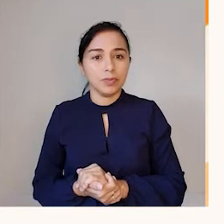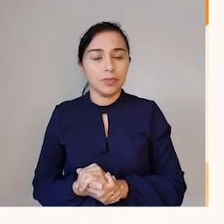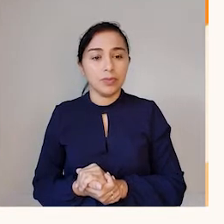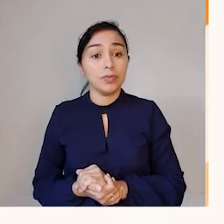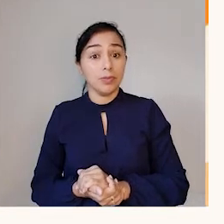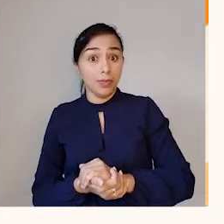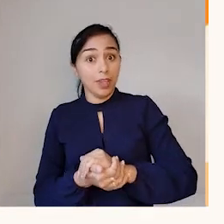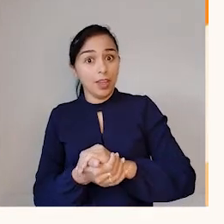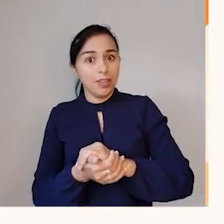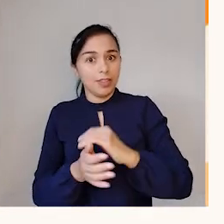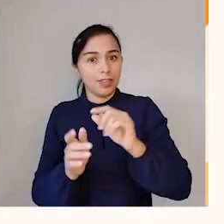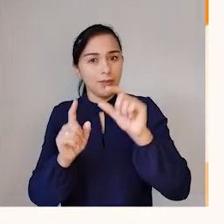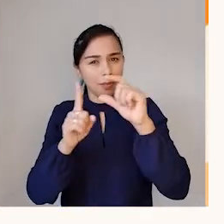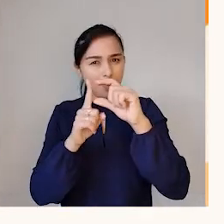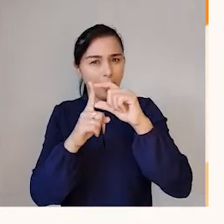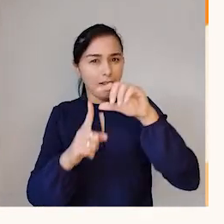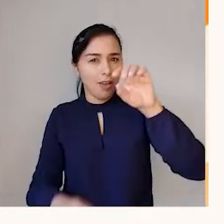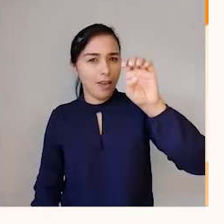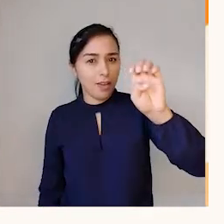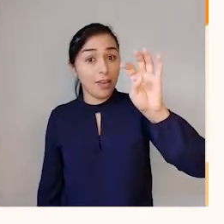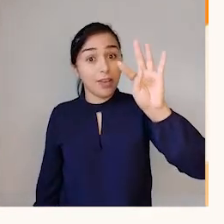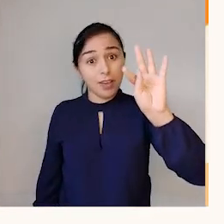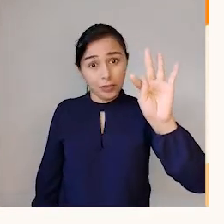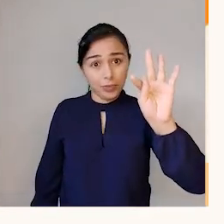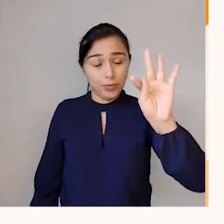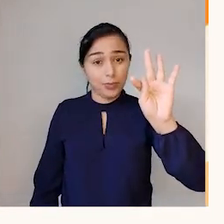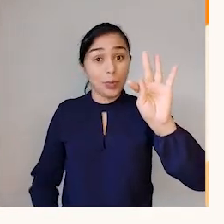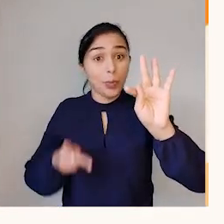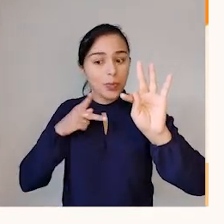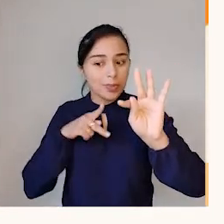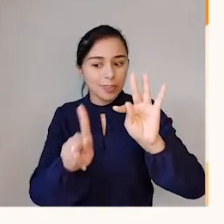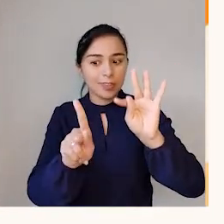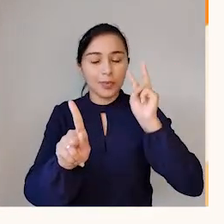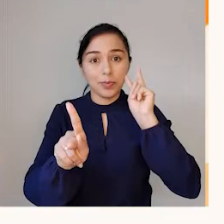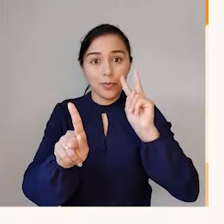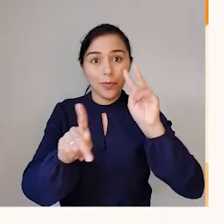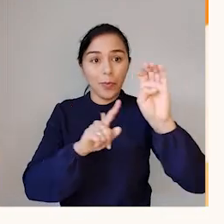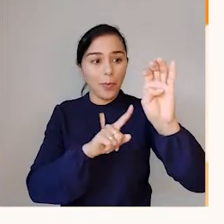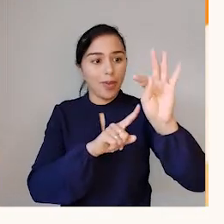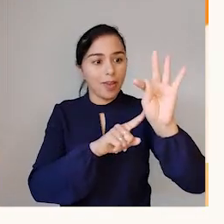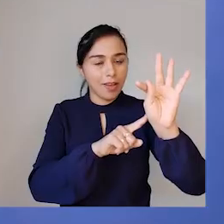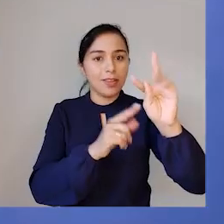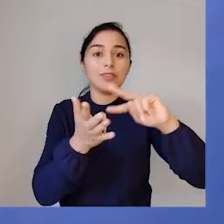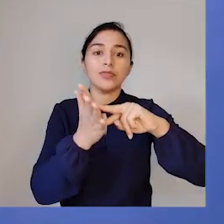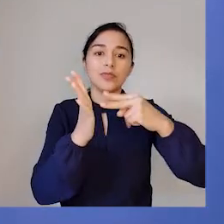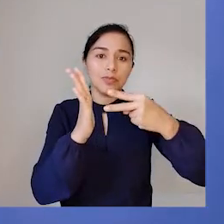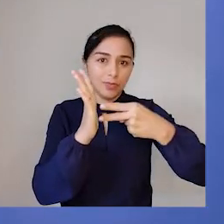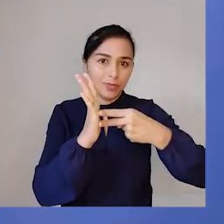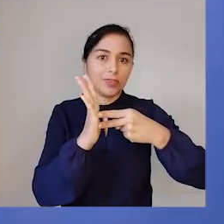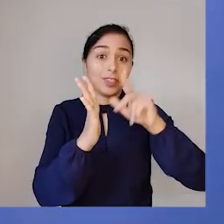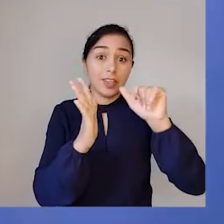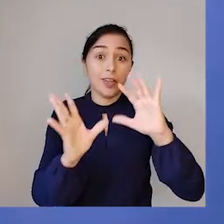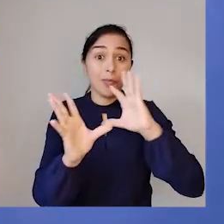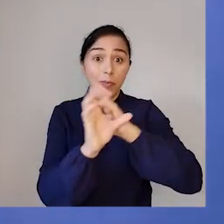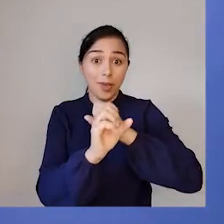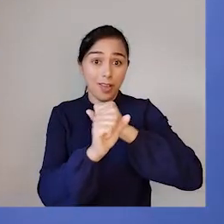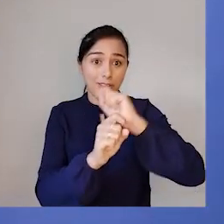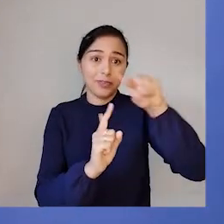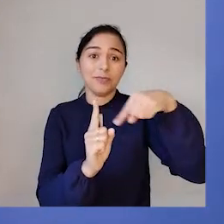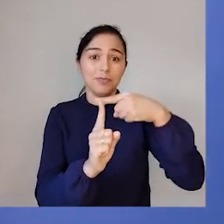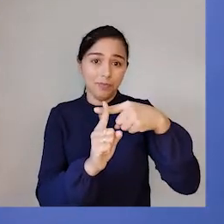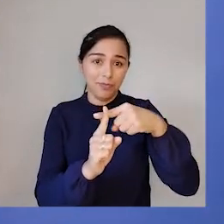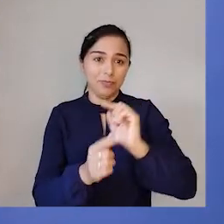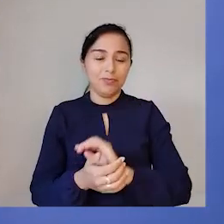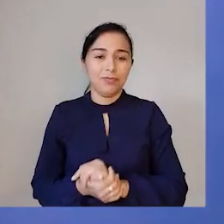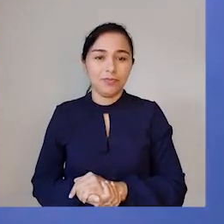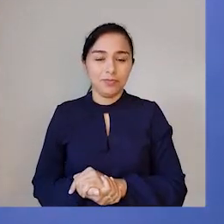para dizer que toda vez que aparecesse esse termo, então ali sim estava sendo aplicada uma operação de adição.